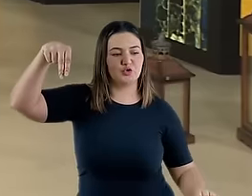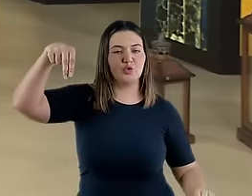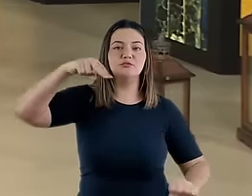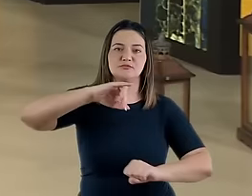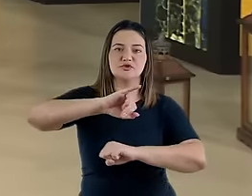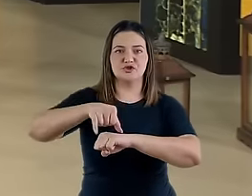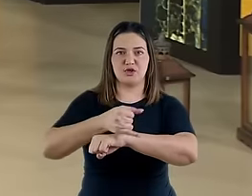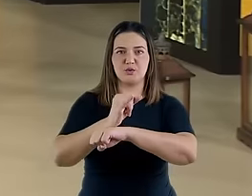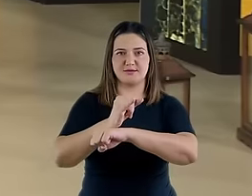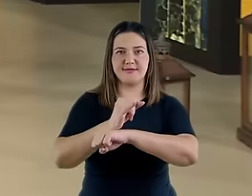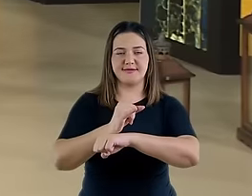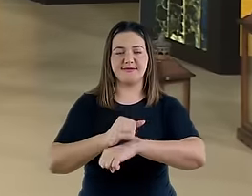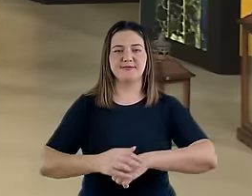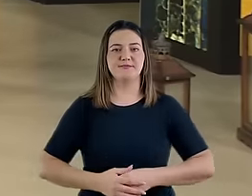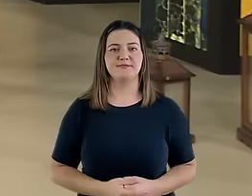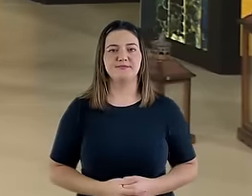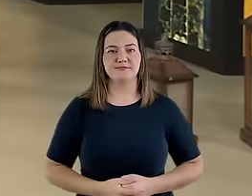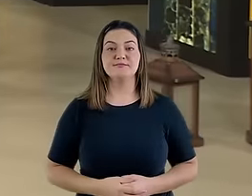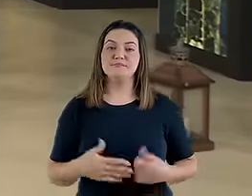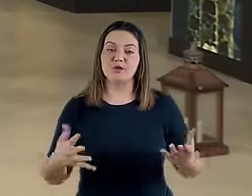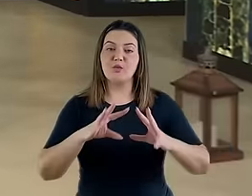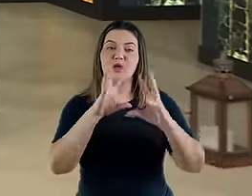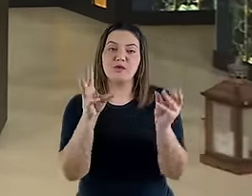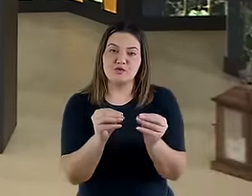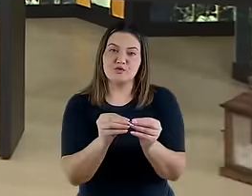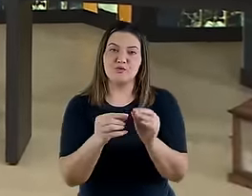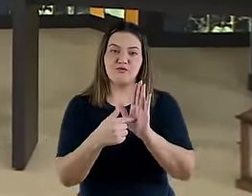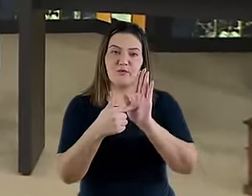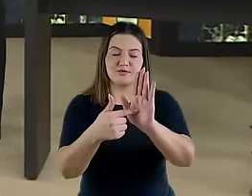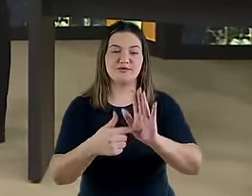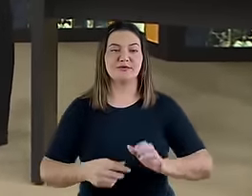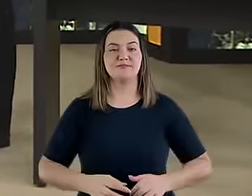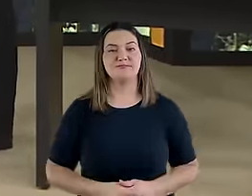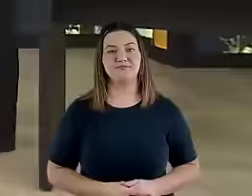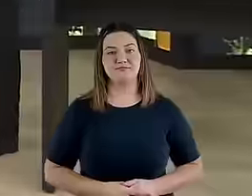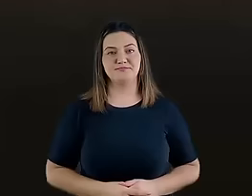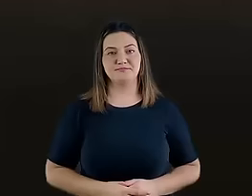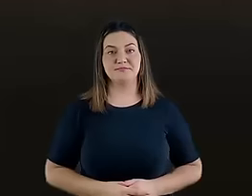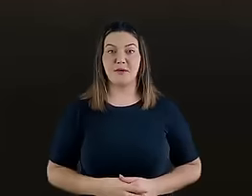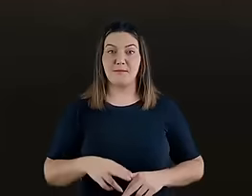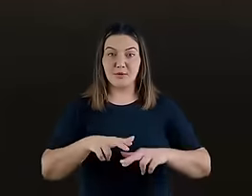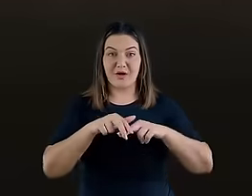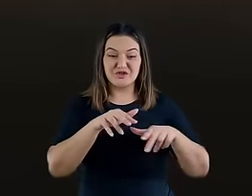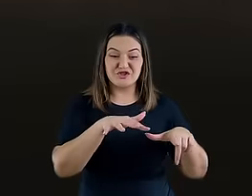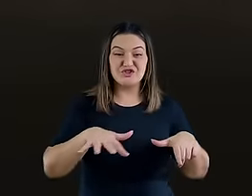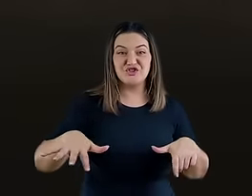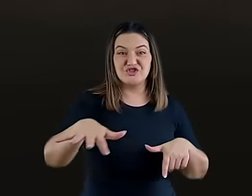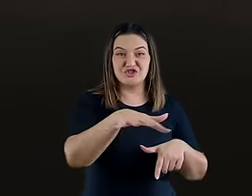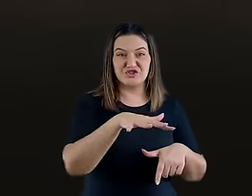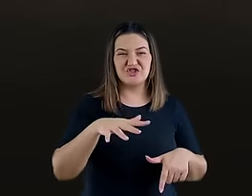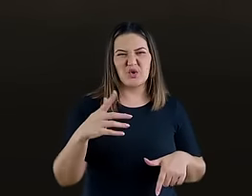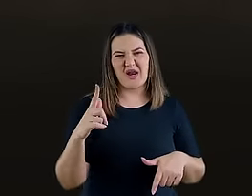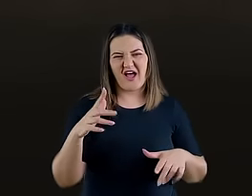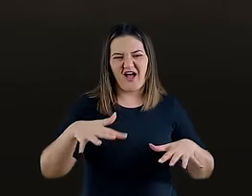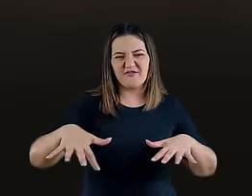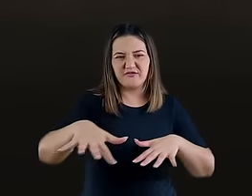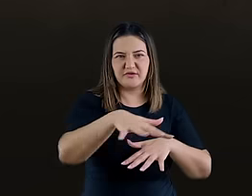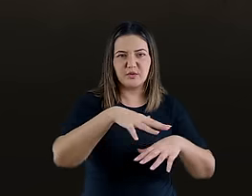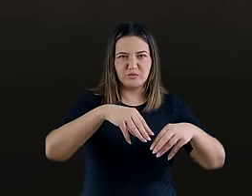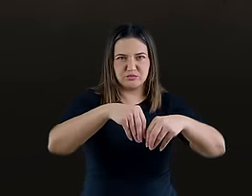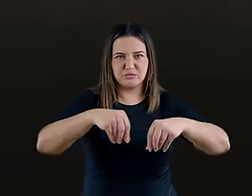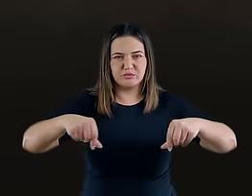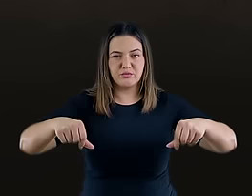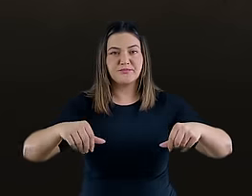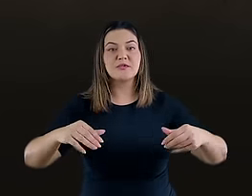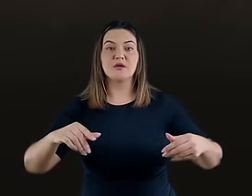Jerusalém. Então, o resumo que eu colocaria aqui no quadro seria o seguinte. A meu ver, em termos geográficos, inicialmente, os